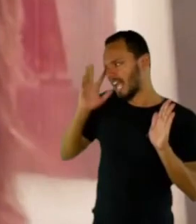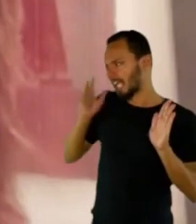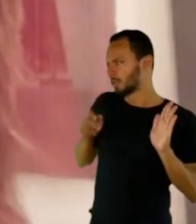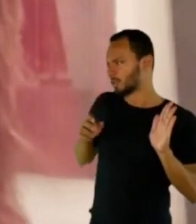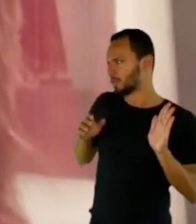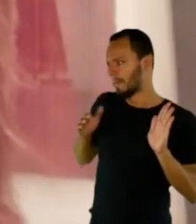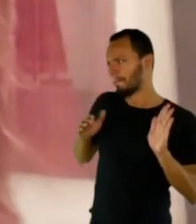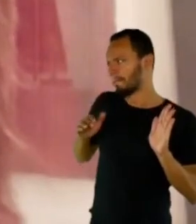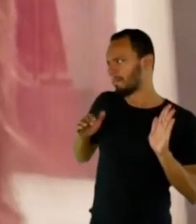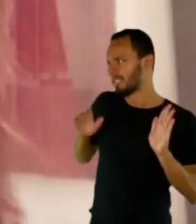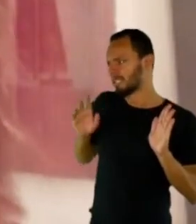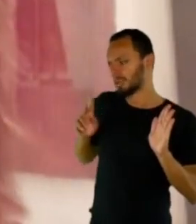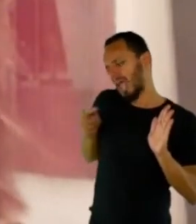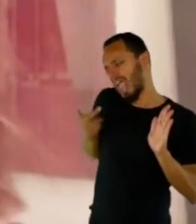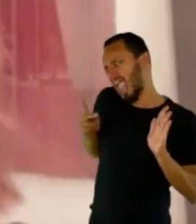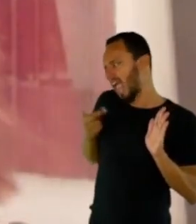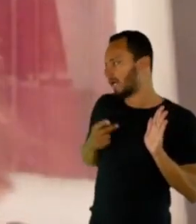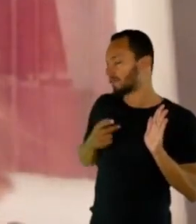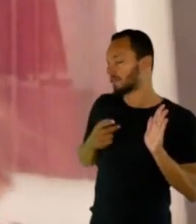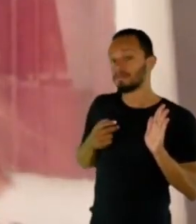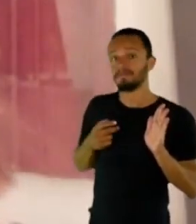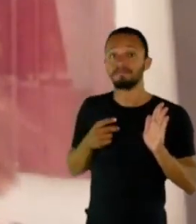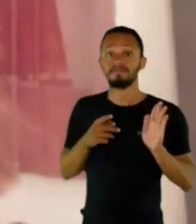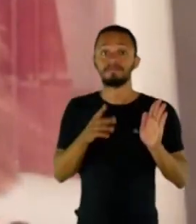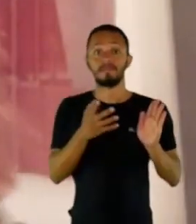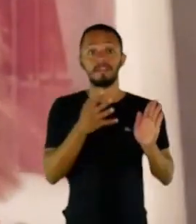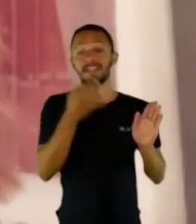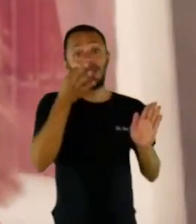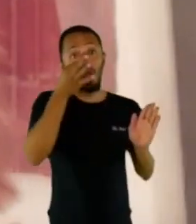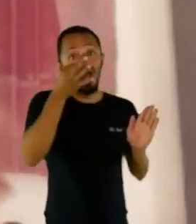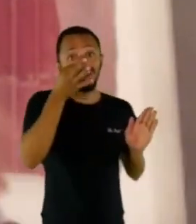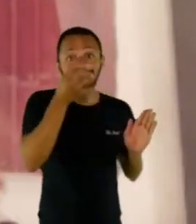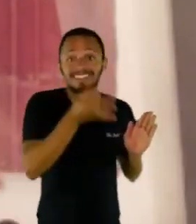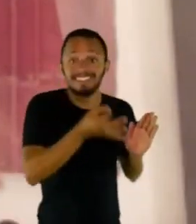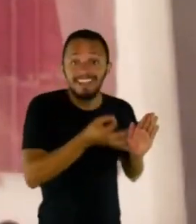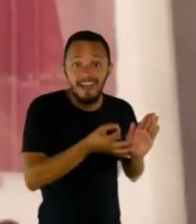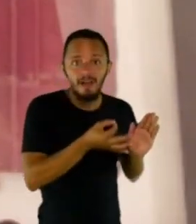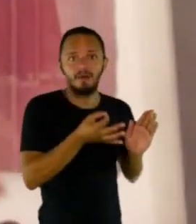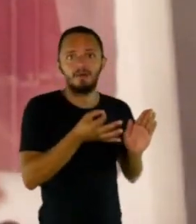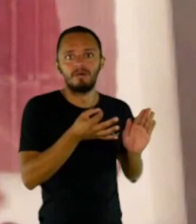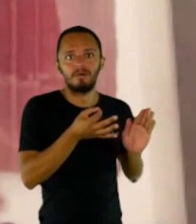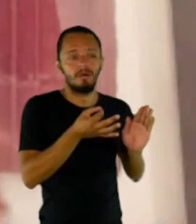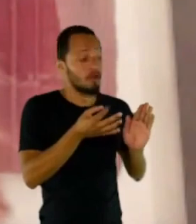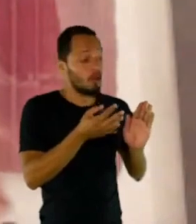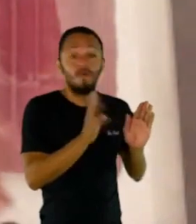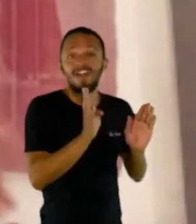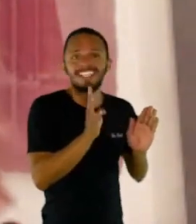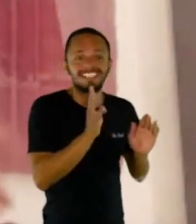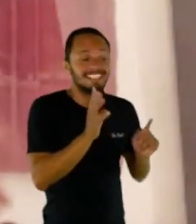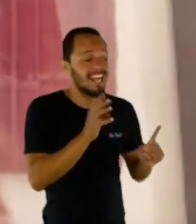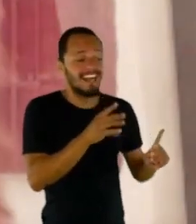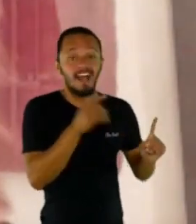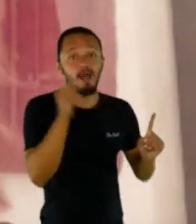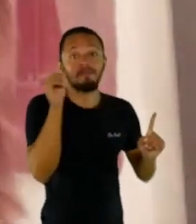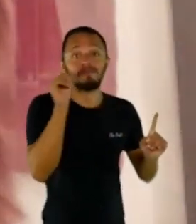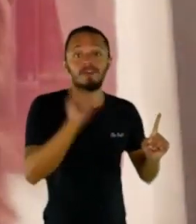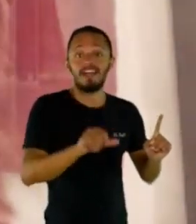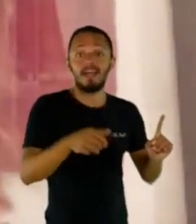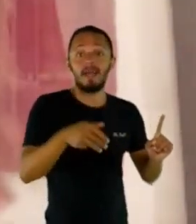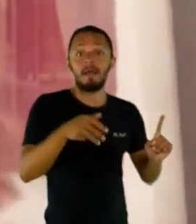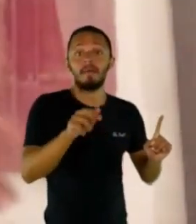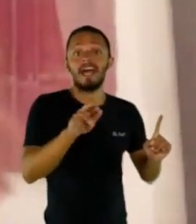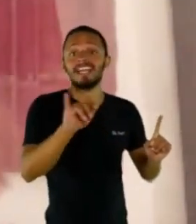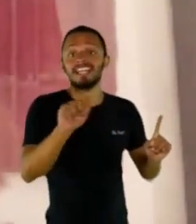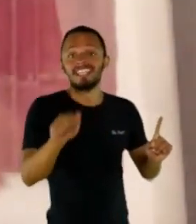eu vi que despertava essa tensão, essa vontade de conhecer as mulheres, de conhecer as marias, todas